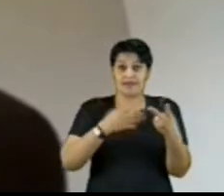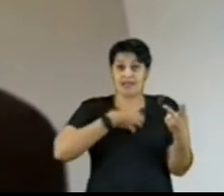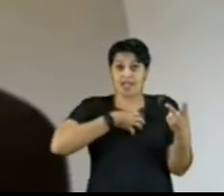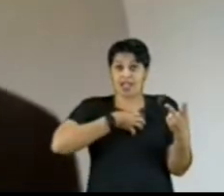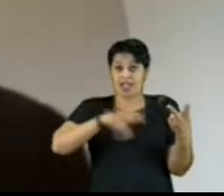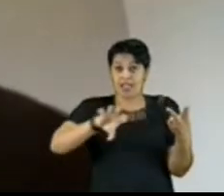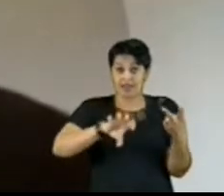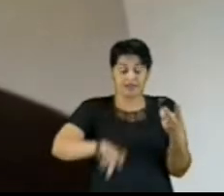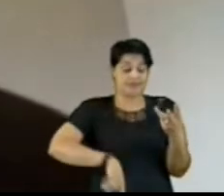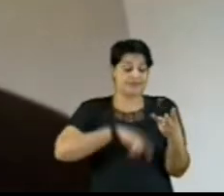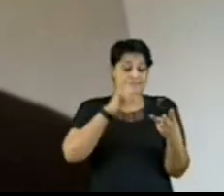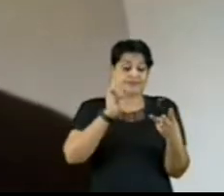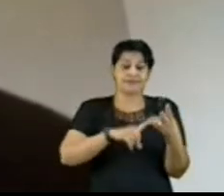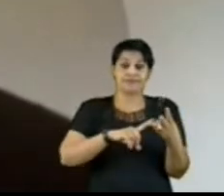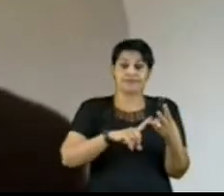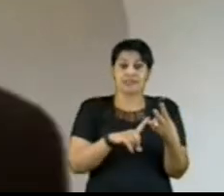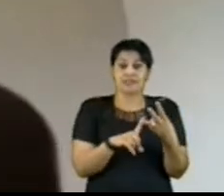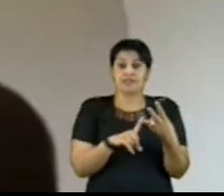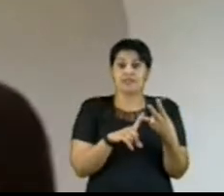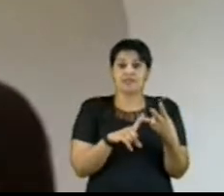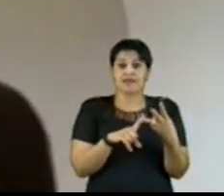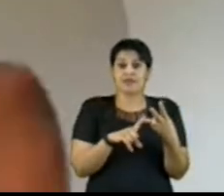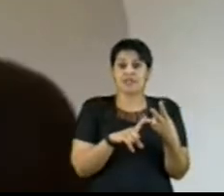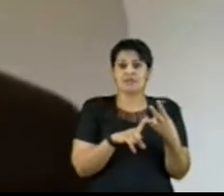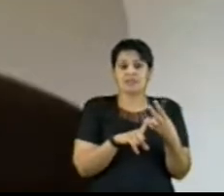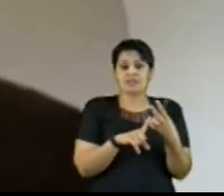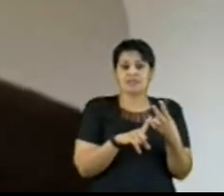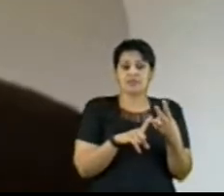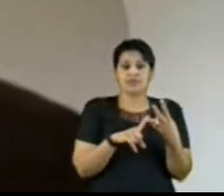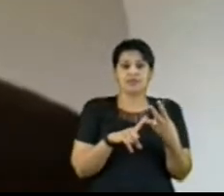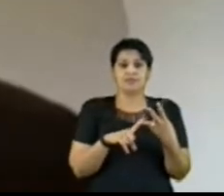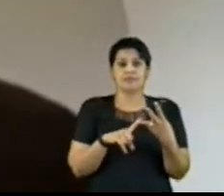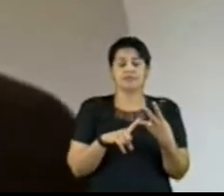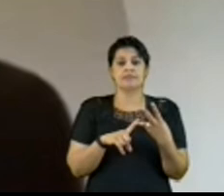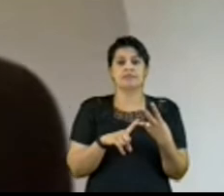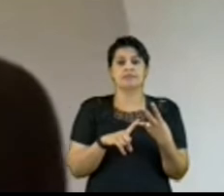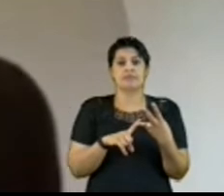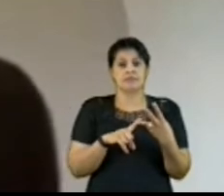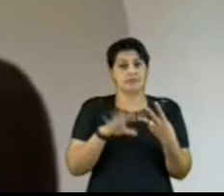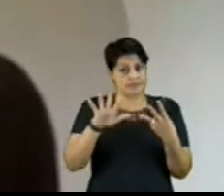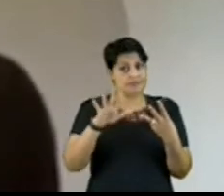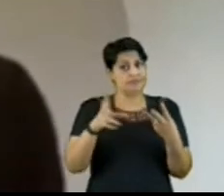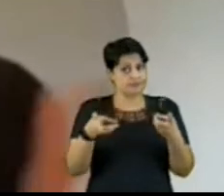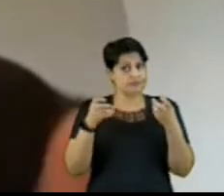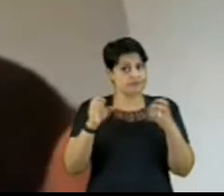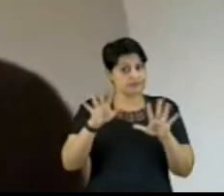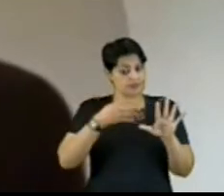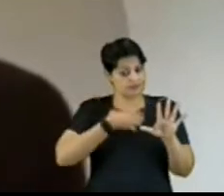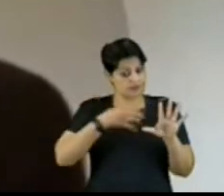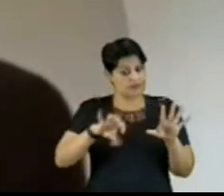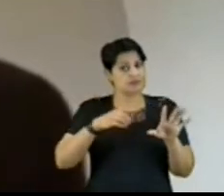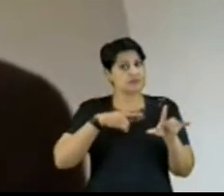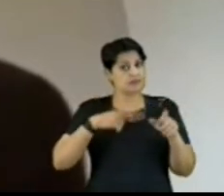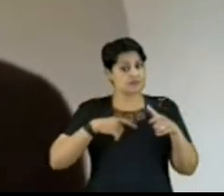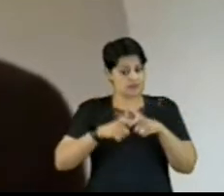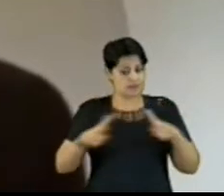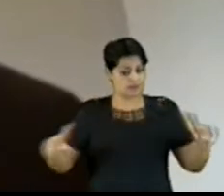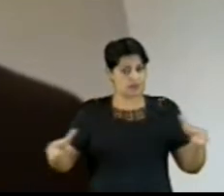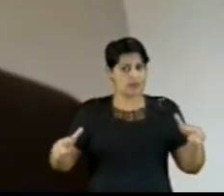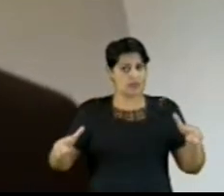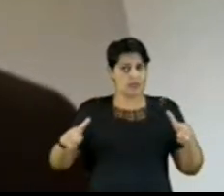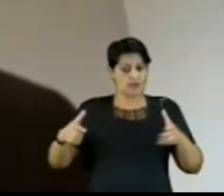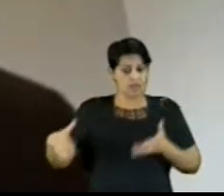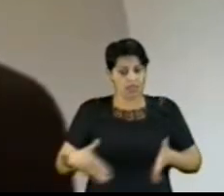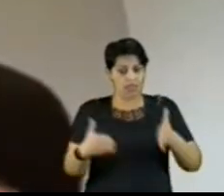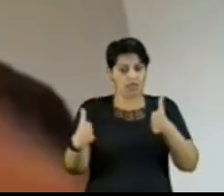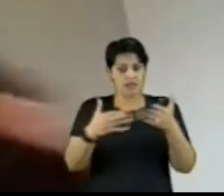minha terra, e aí há uma diferença enorme nessa tecnologia, porque Salvador é uma cidade cheia de bacias hidrográficas, com